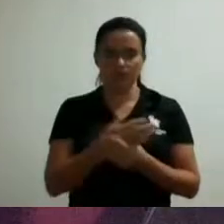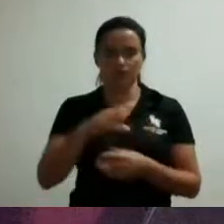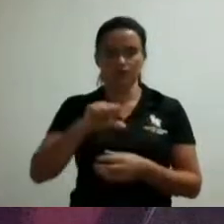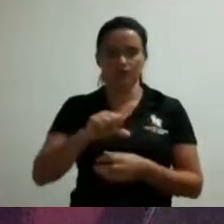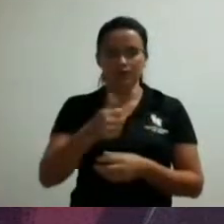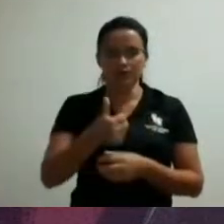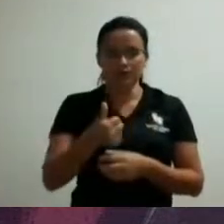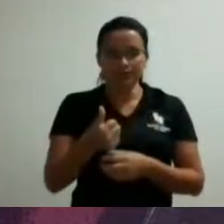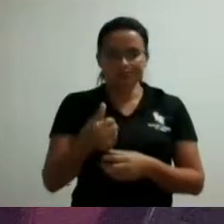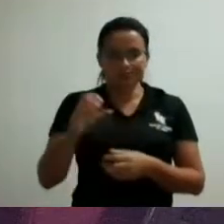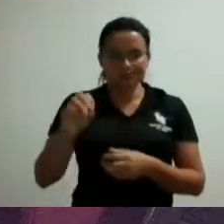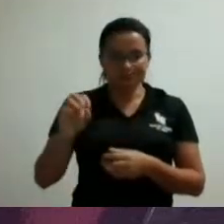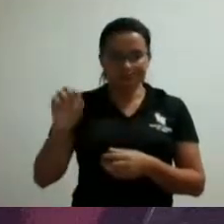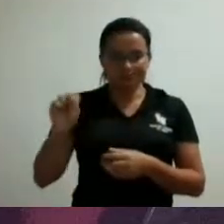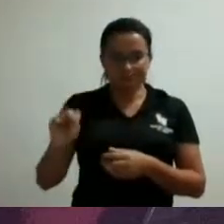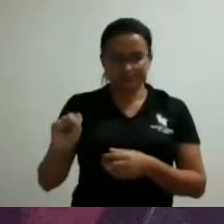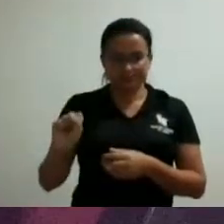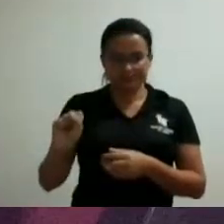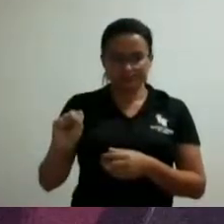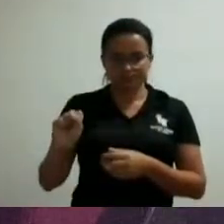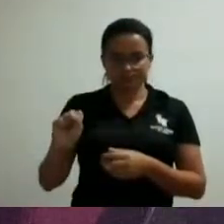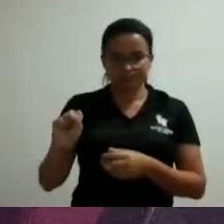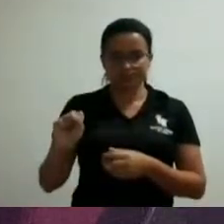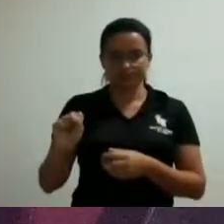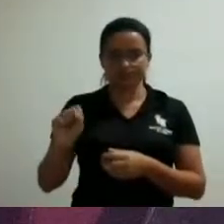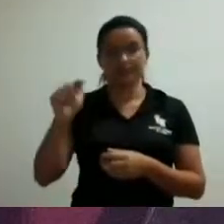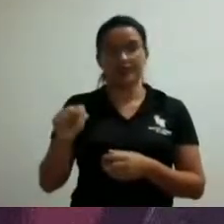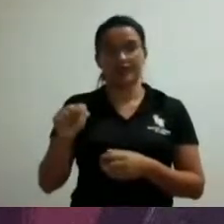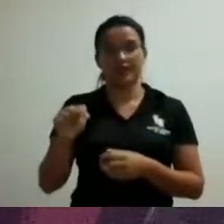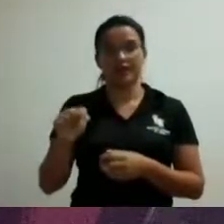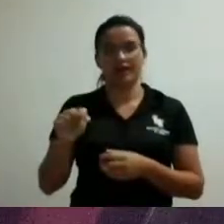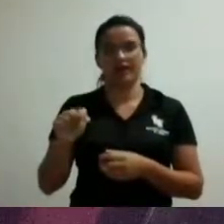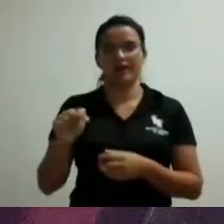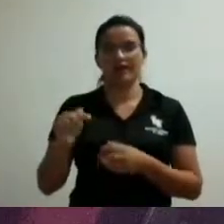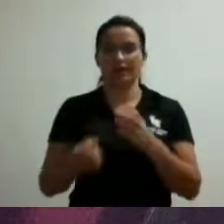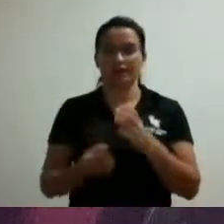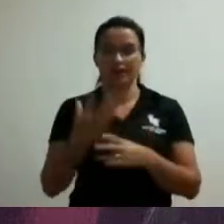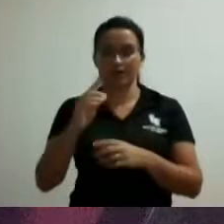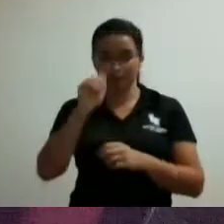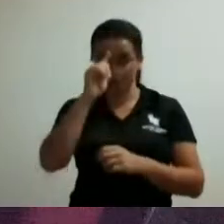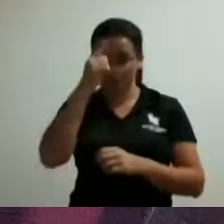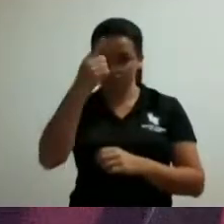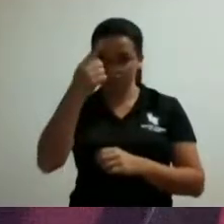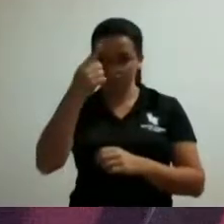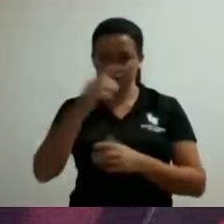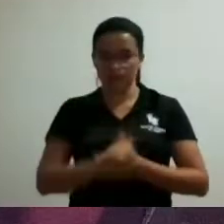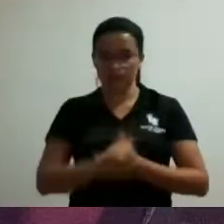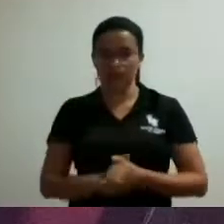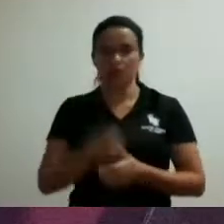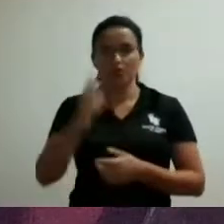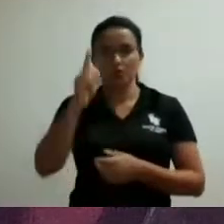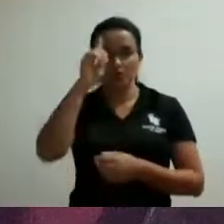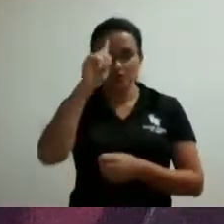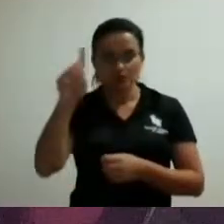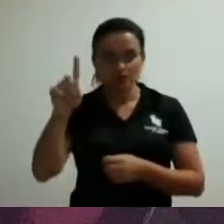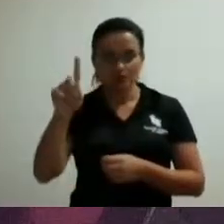9108 barra 2021 que cria o dia municipal dos primeiros socorros e das outras providências